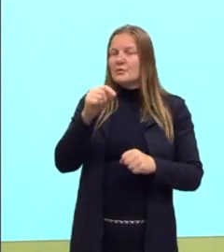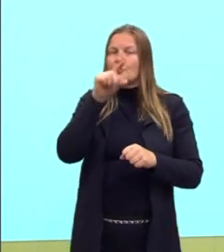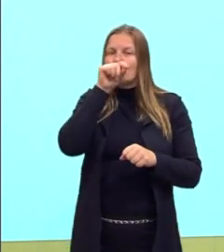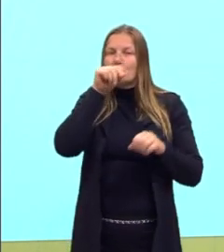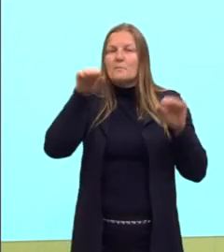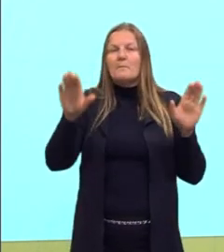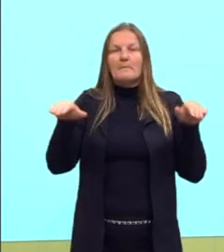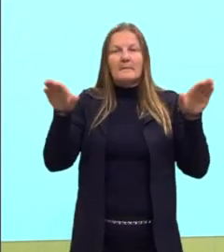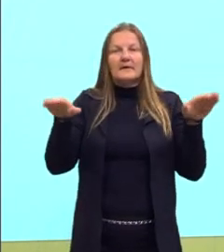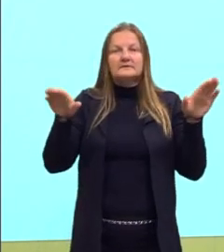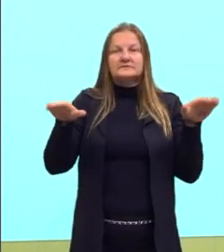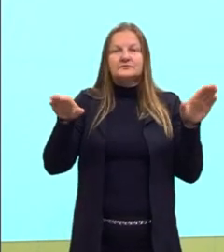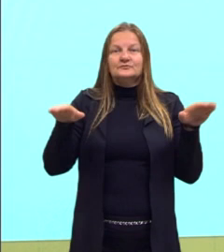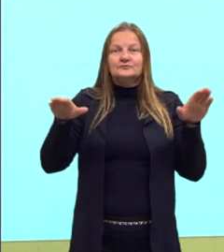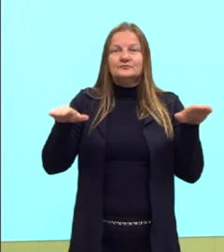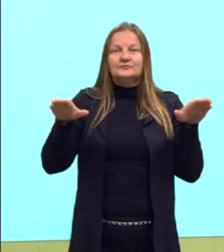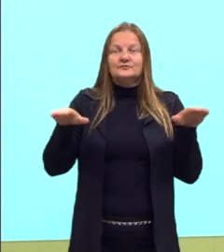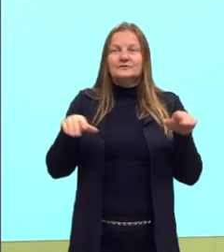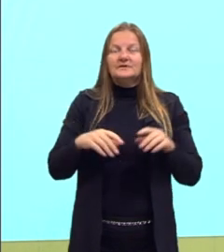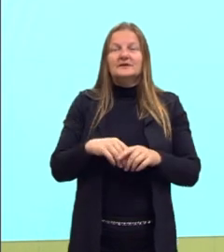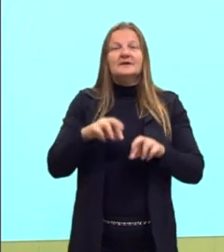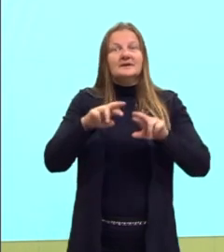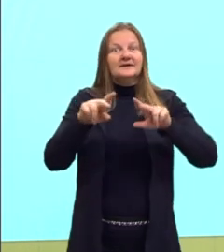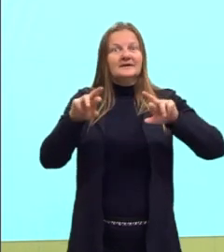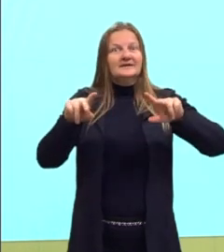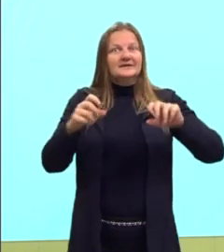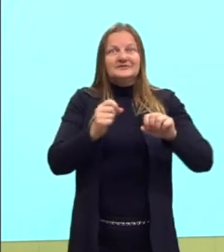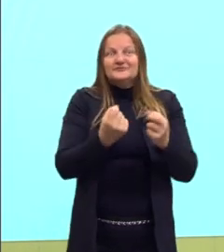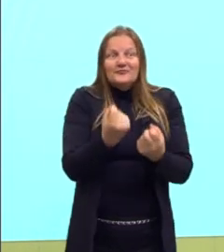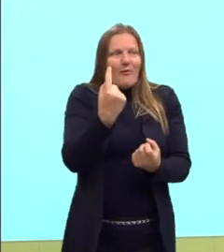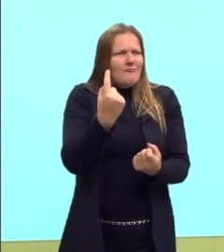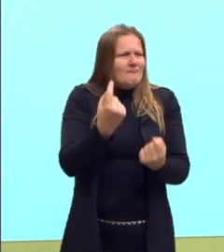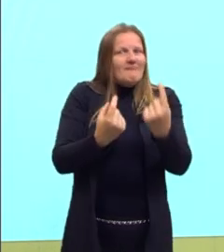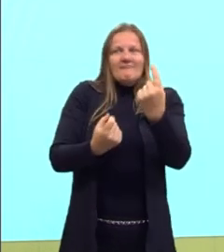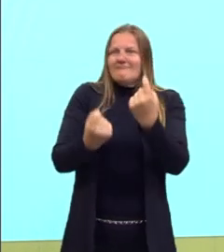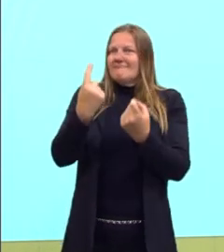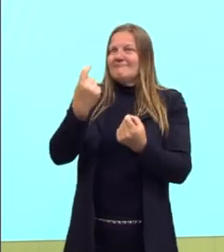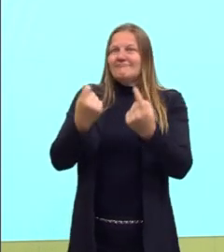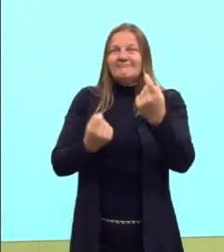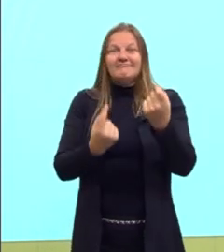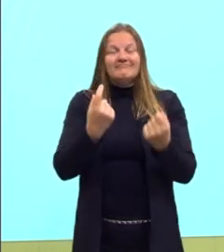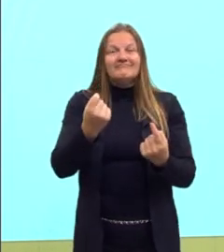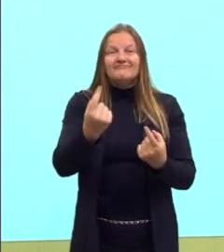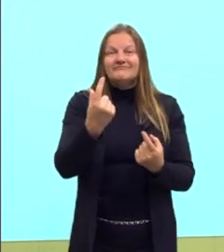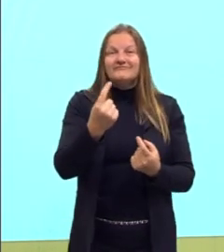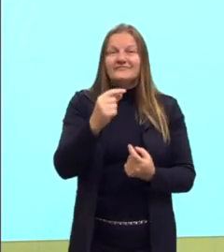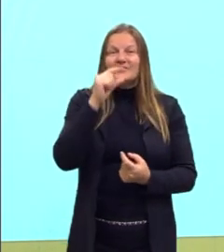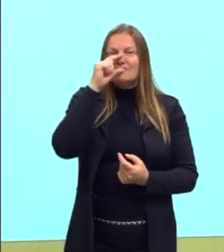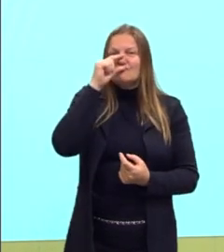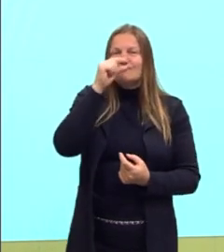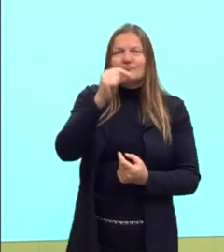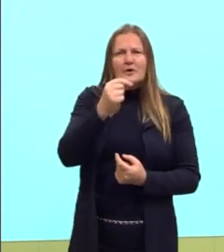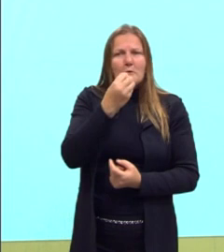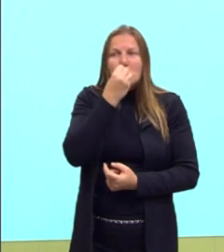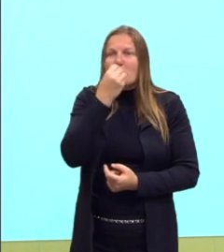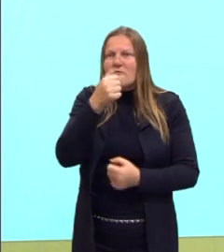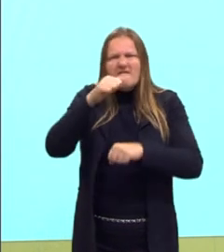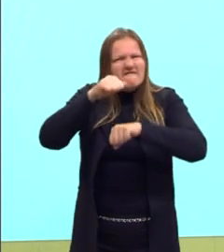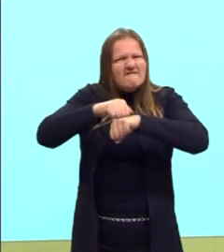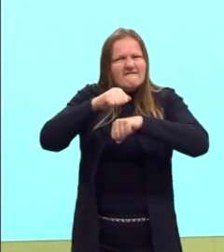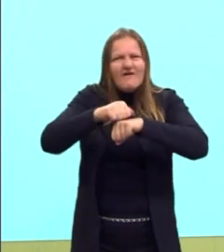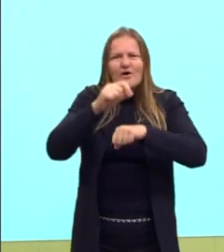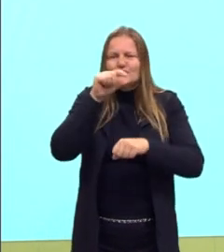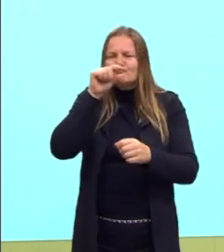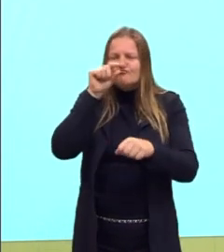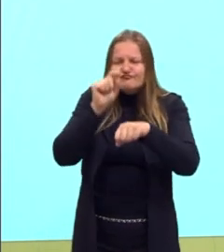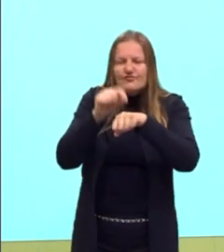pássaros, que se alimentavam daqueles insetos, eram bons para pegar